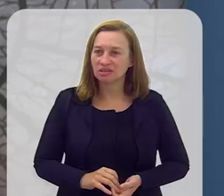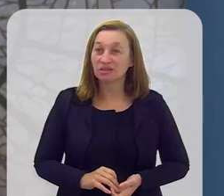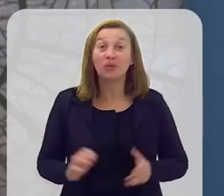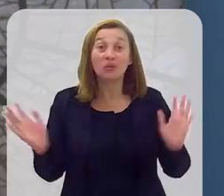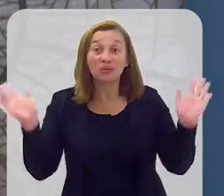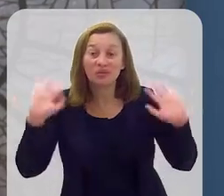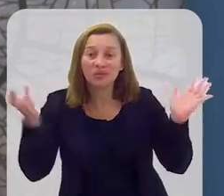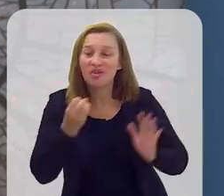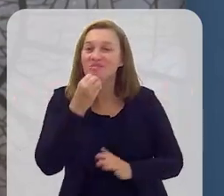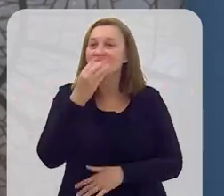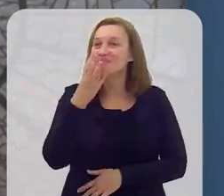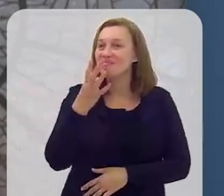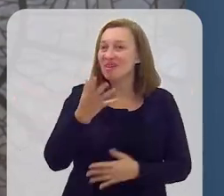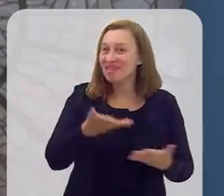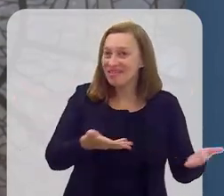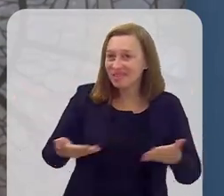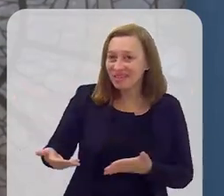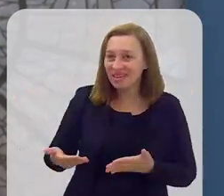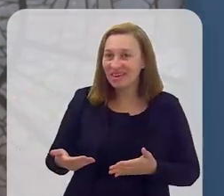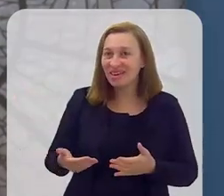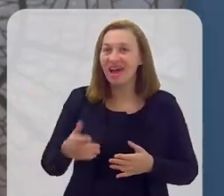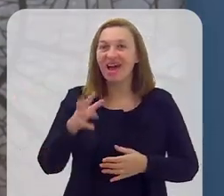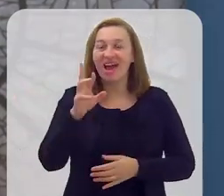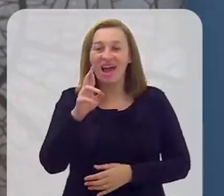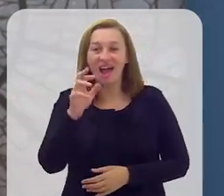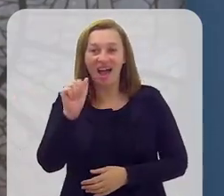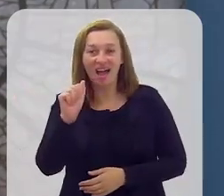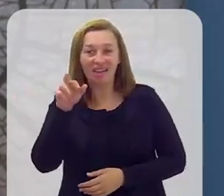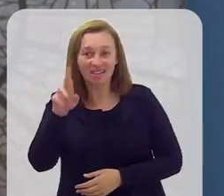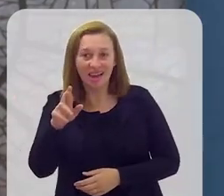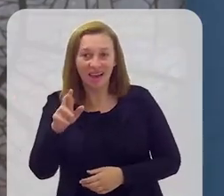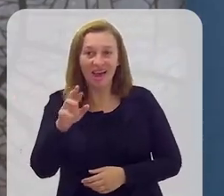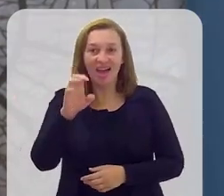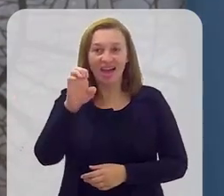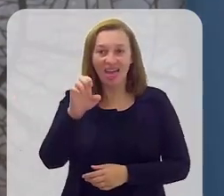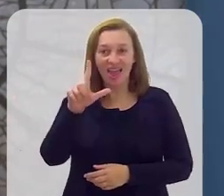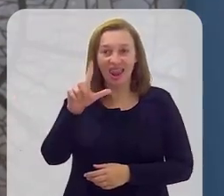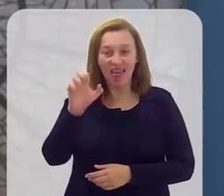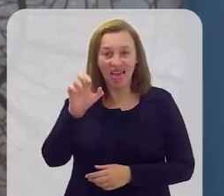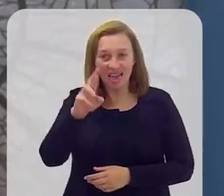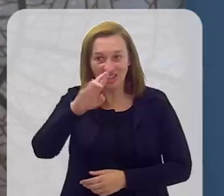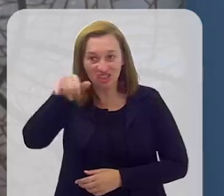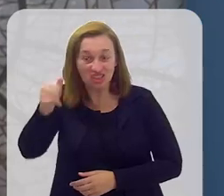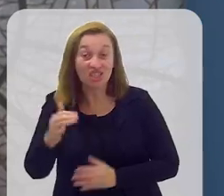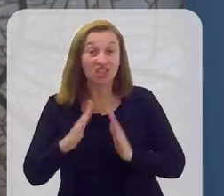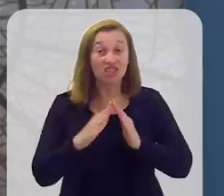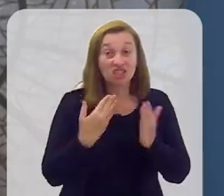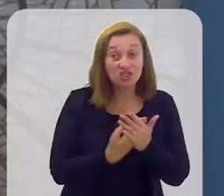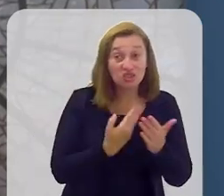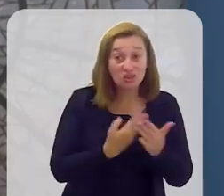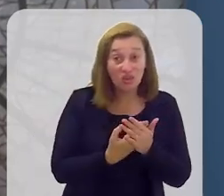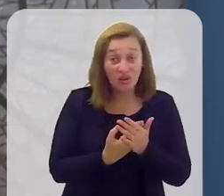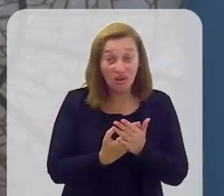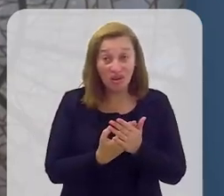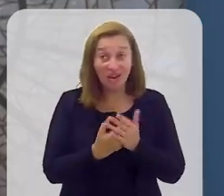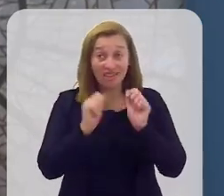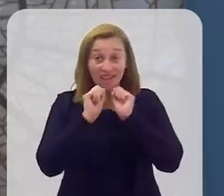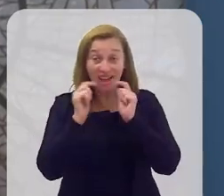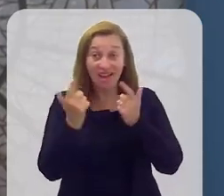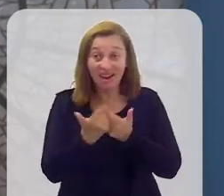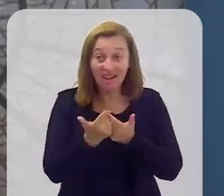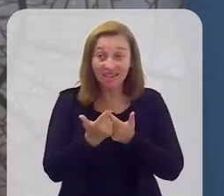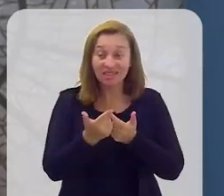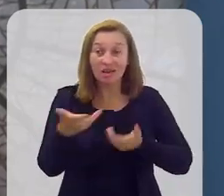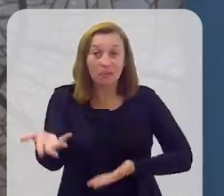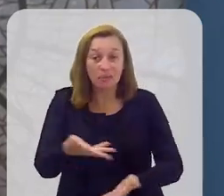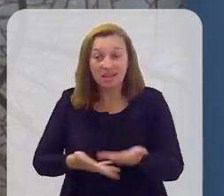Olá, bem-vindos ao Radar Elerge, o programa da Escola do Legislativo, a Elerge, produzido em parceria